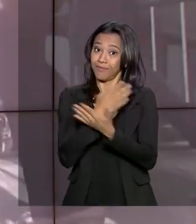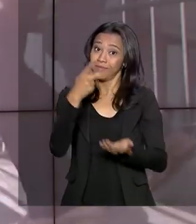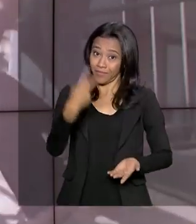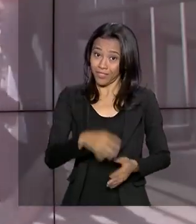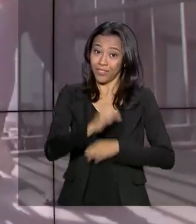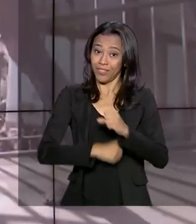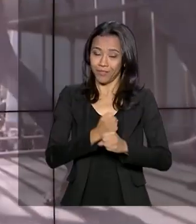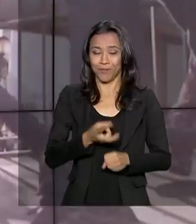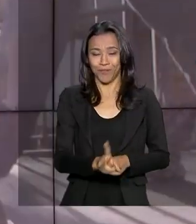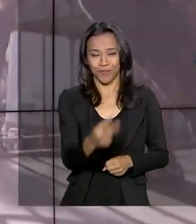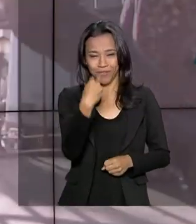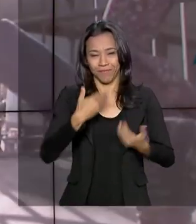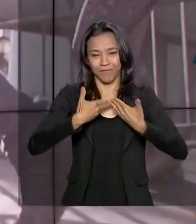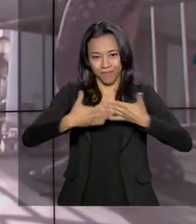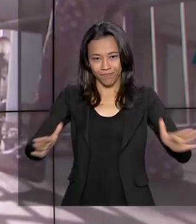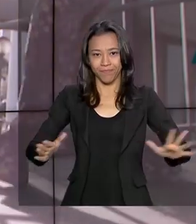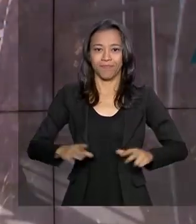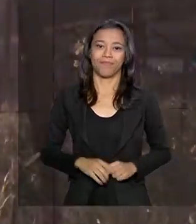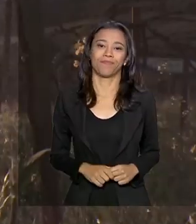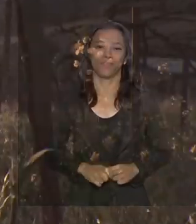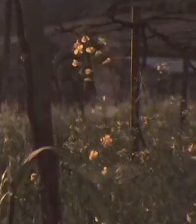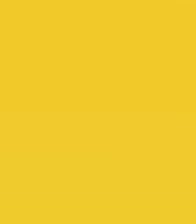a gente, o Brasil em Dia já está no ar.